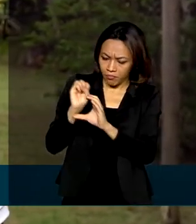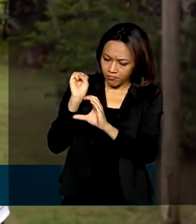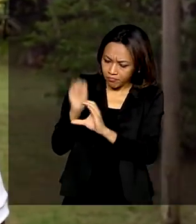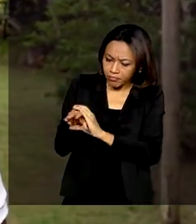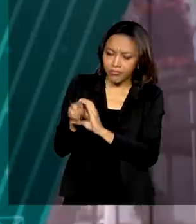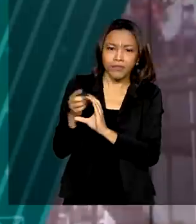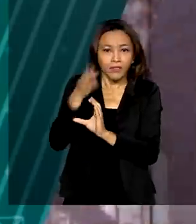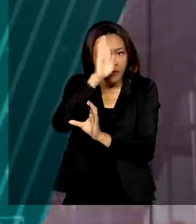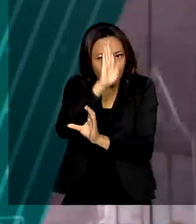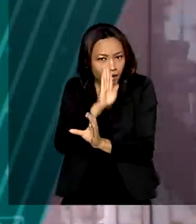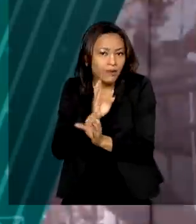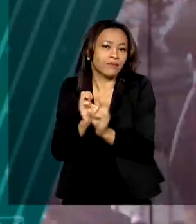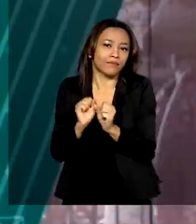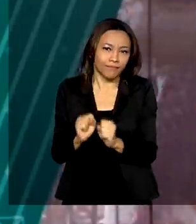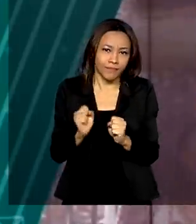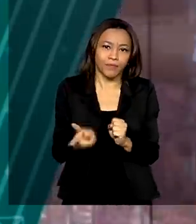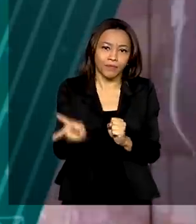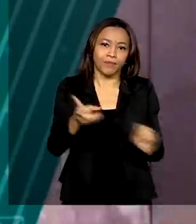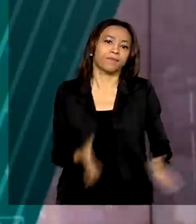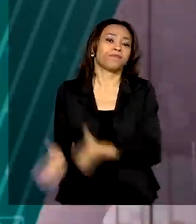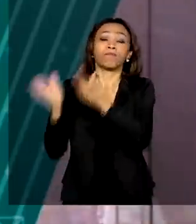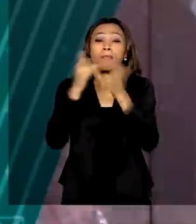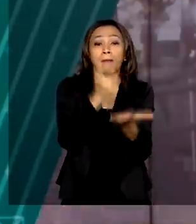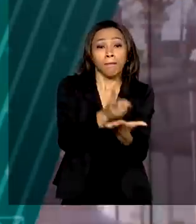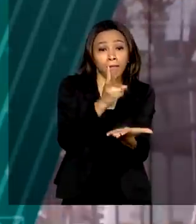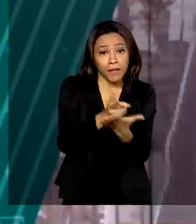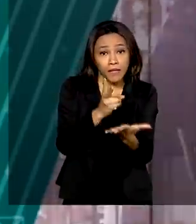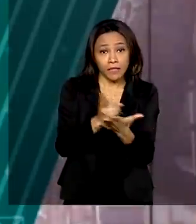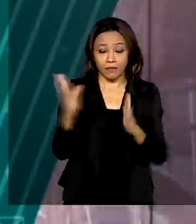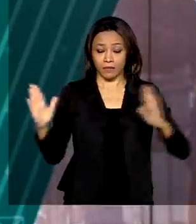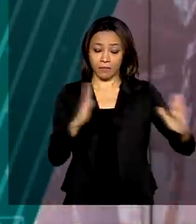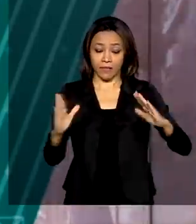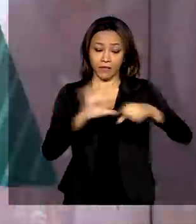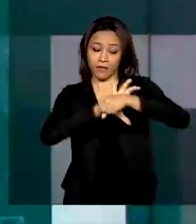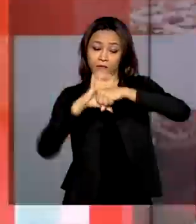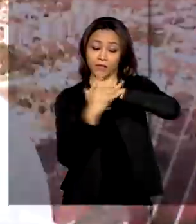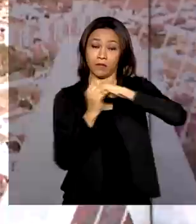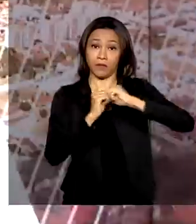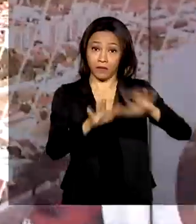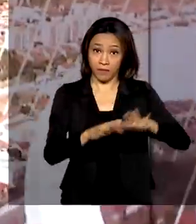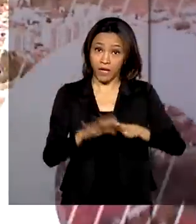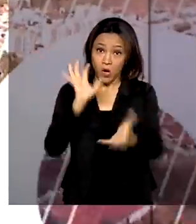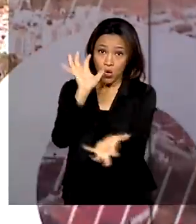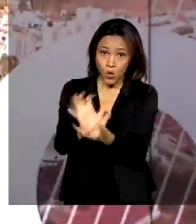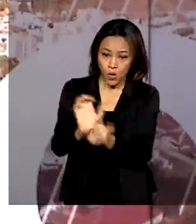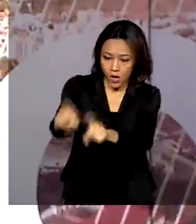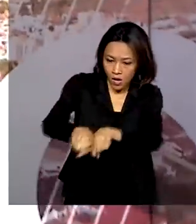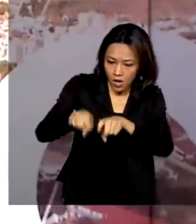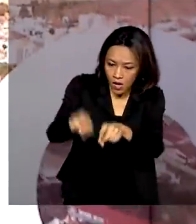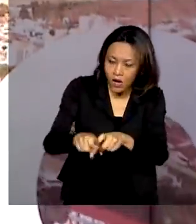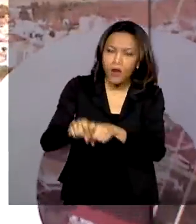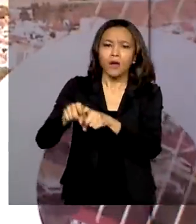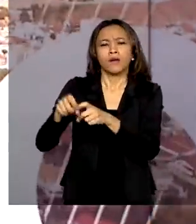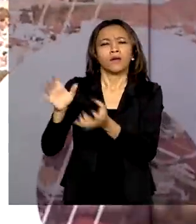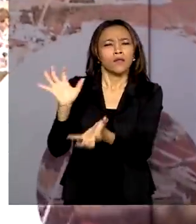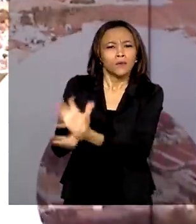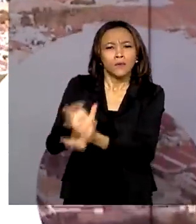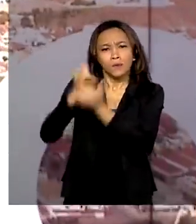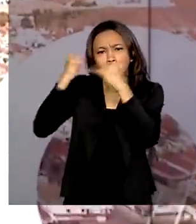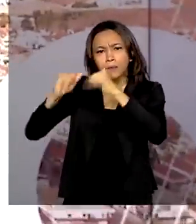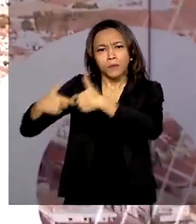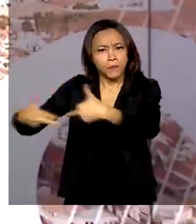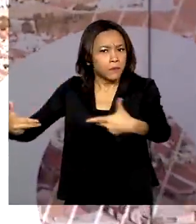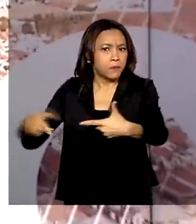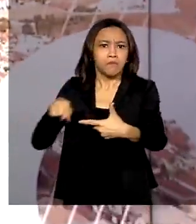graça. Mesmo durante a pandemia, o agronegócio não parou. Trabalho que reflete os números positivos de um